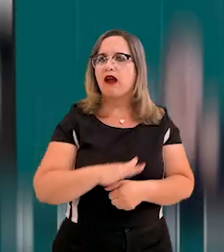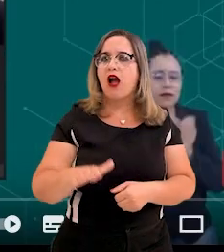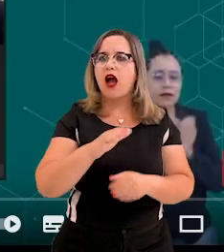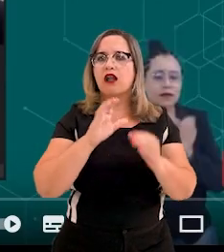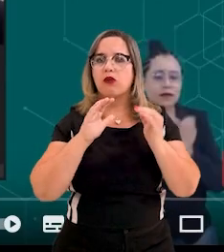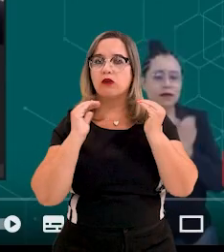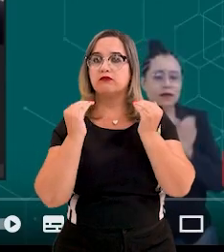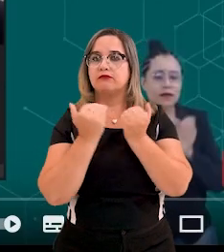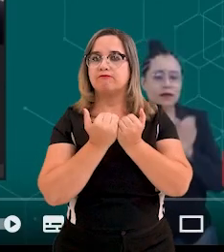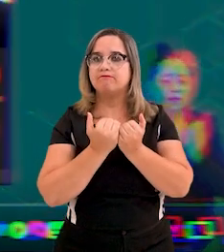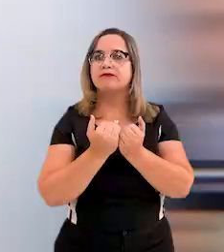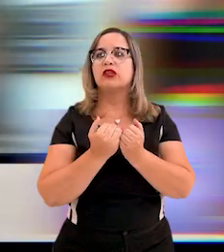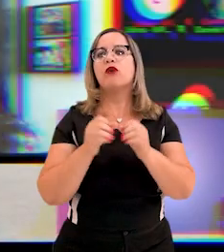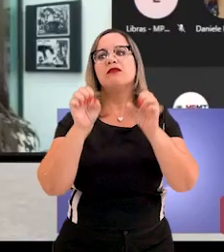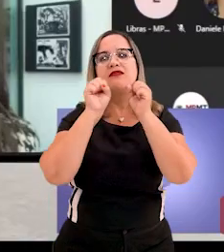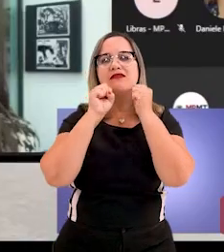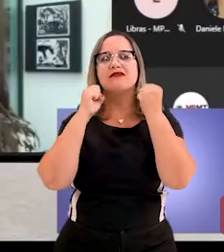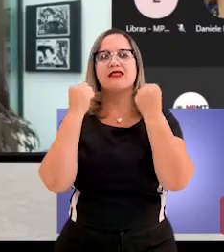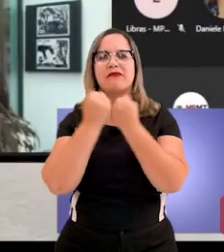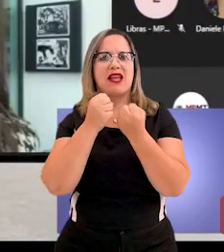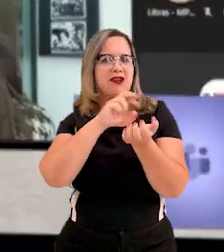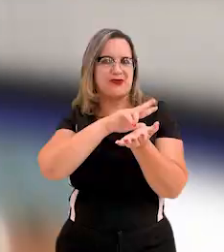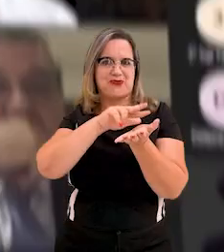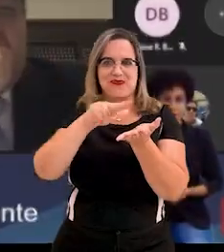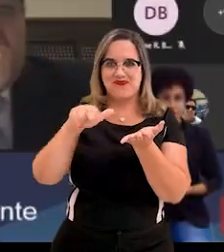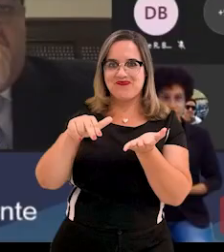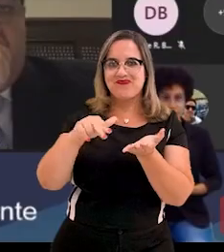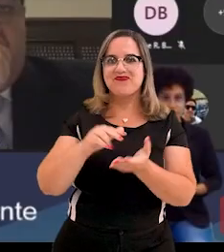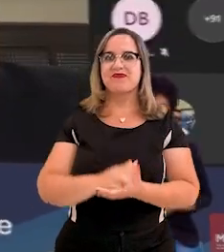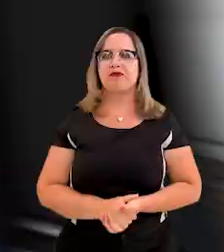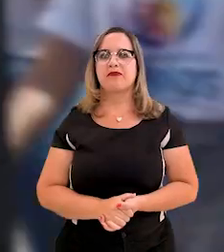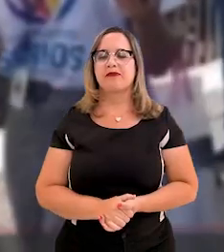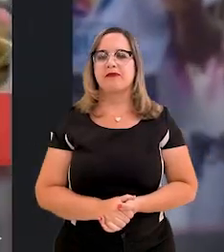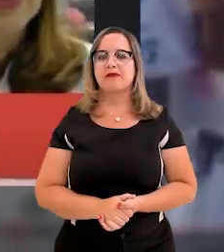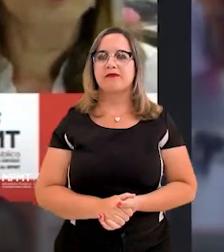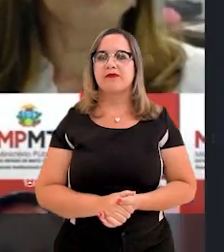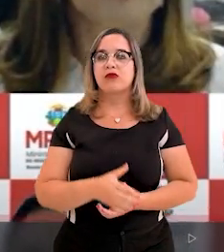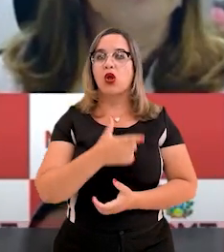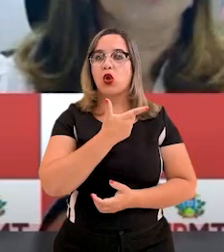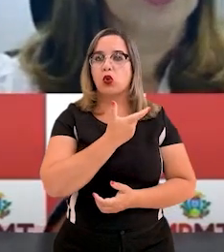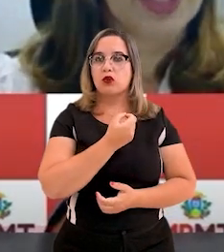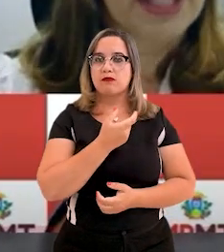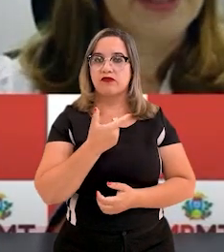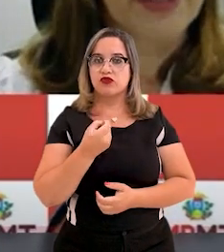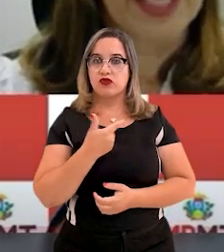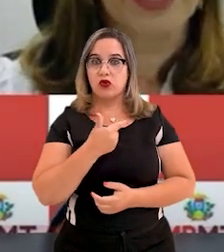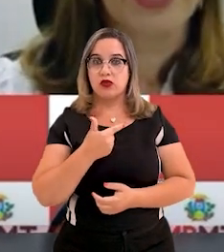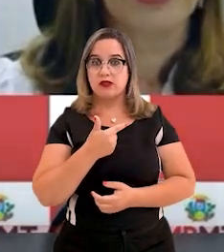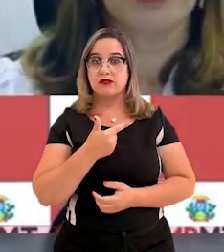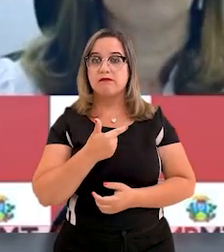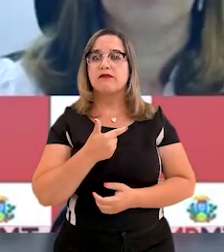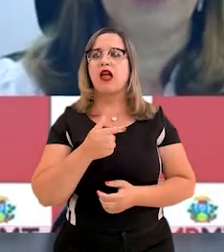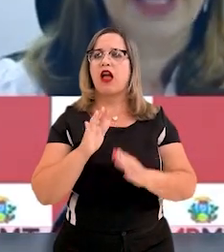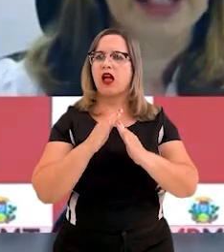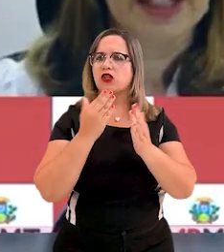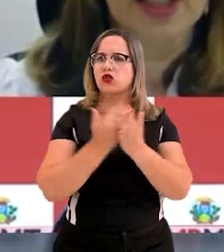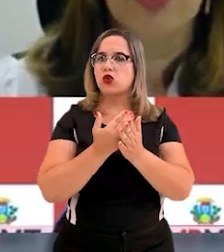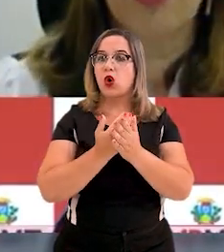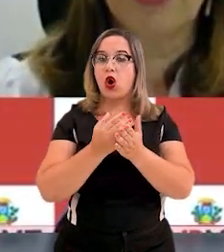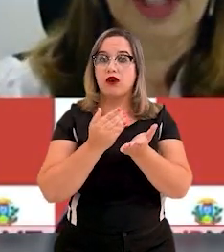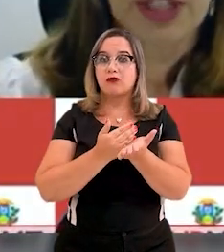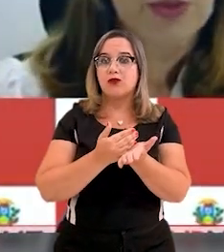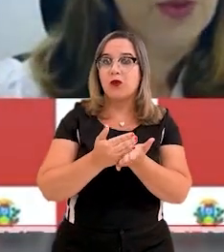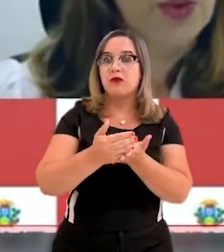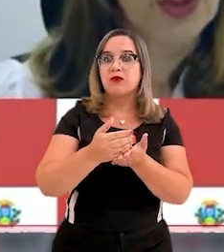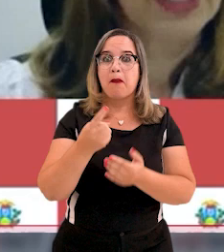comunidade, como webinars e seminários. Em 2022, a escola ofereceu